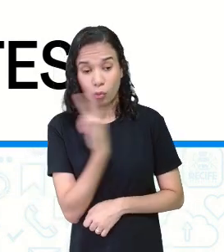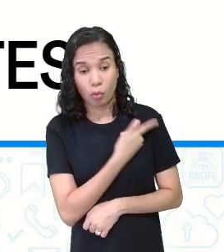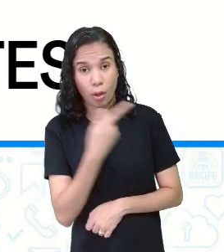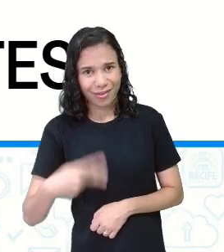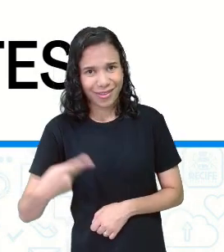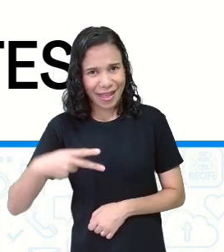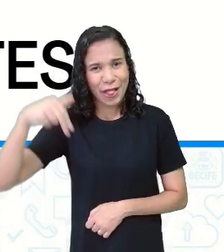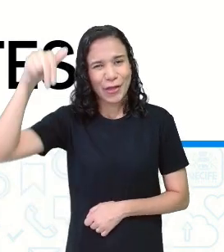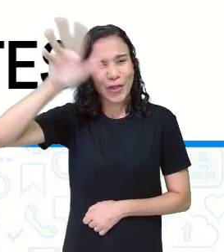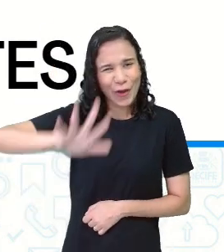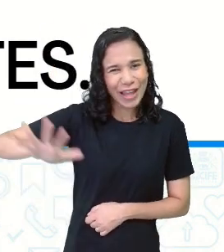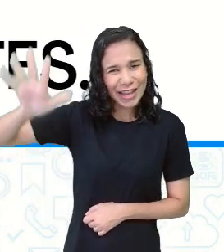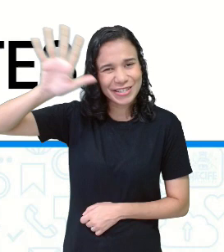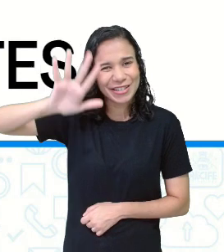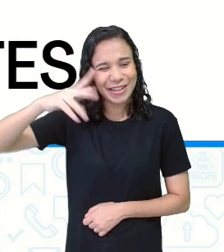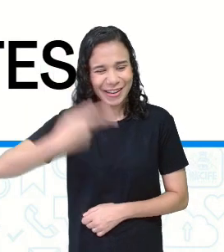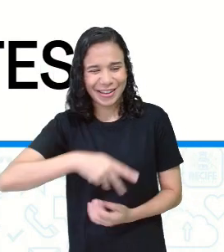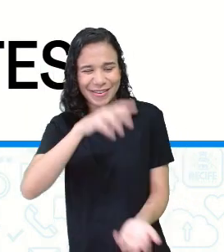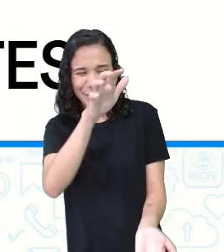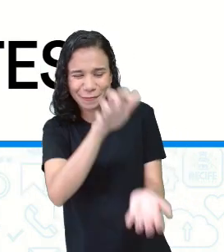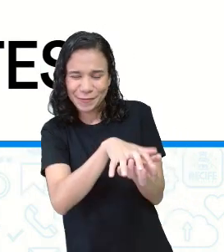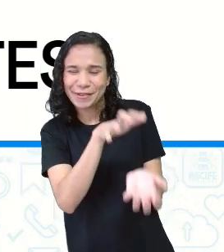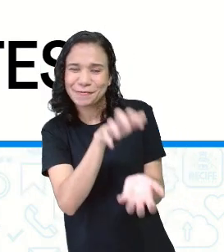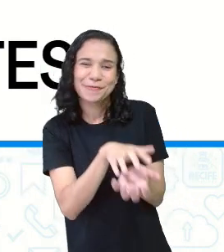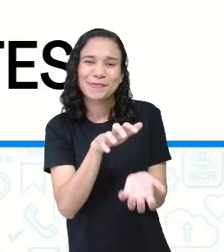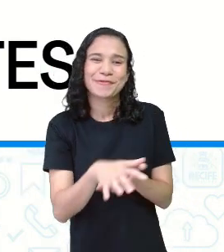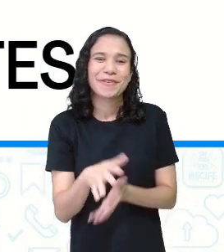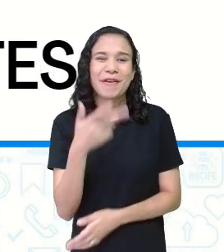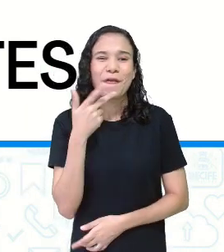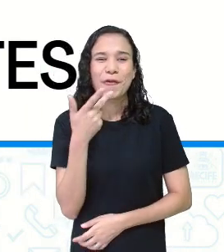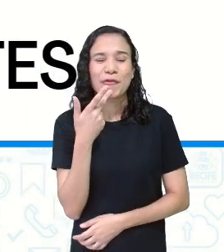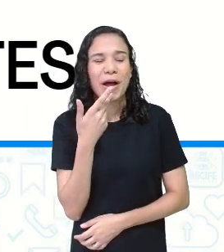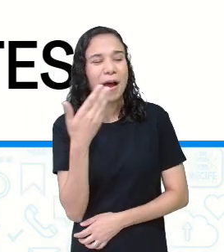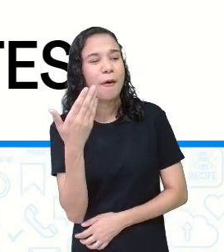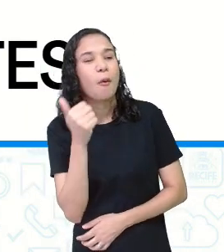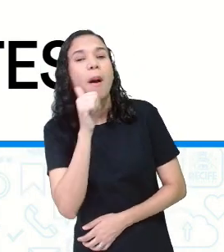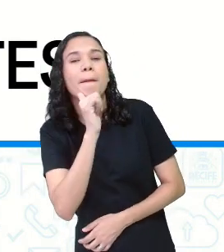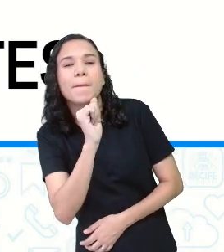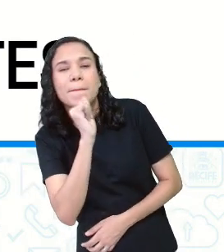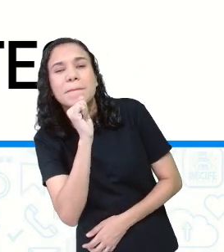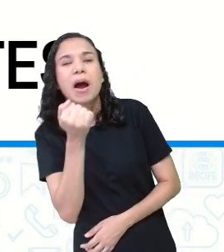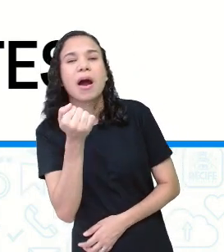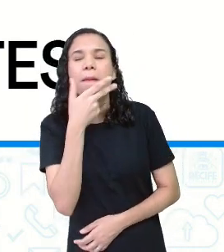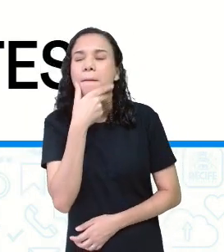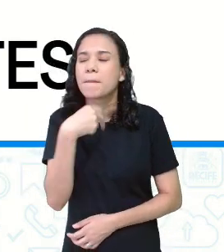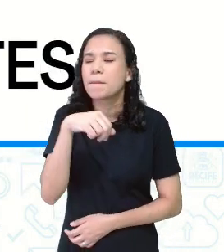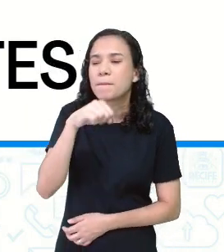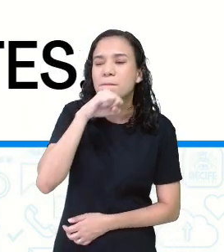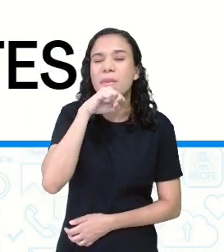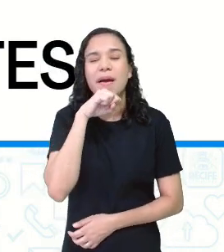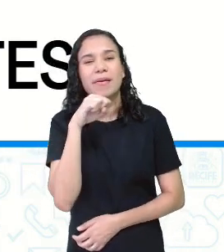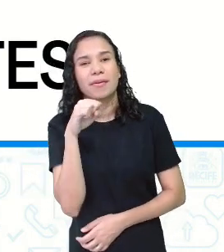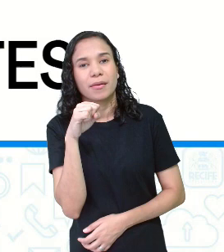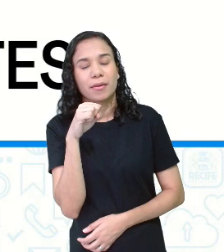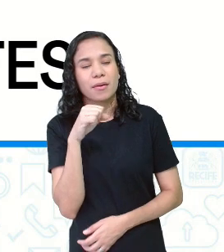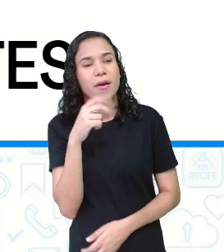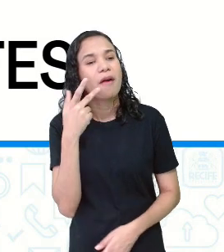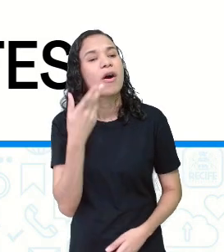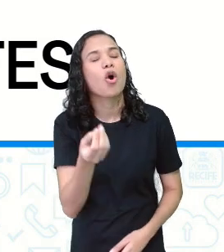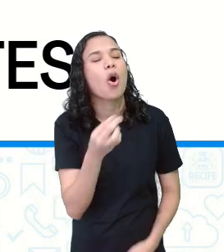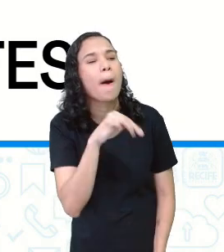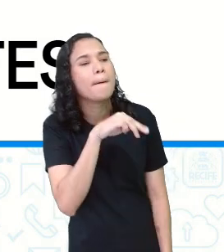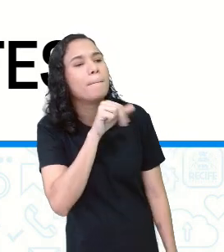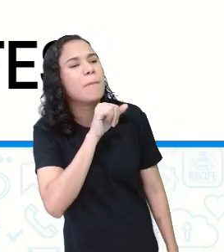Nordeste, não é? Em Pernambuco, quando a gente quer falar com a nossa mãe, com o nosso pai, muita gente fala como?